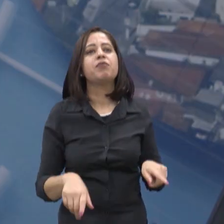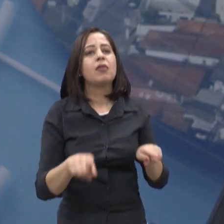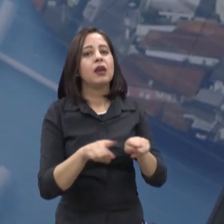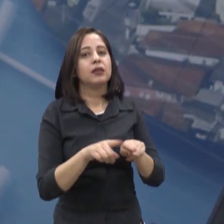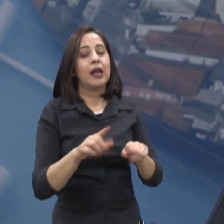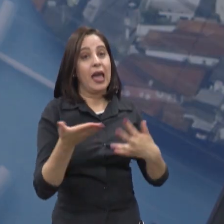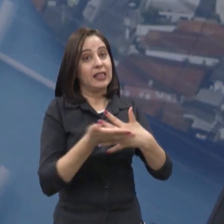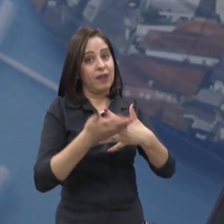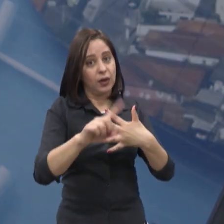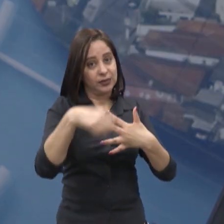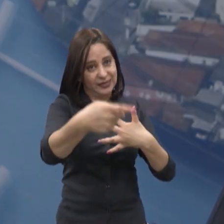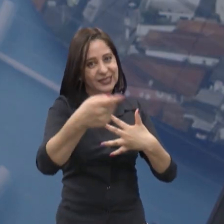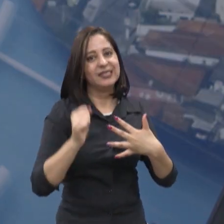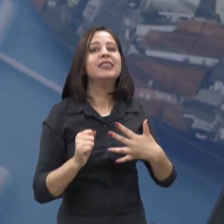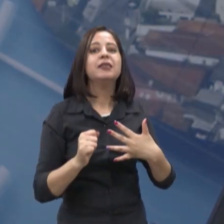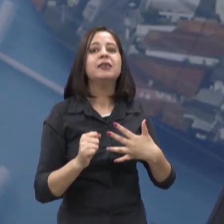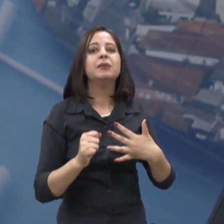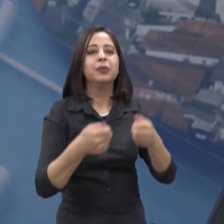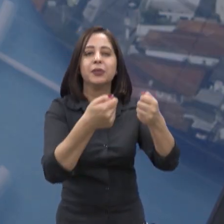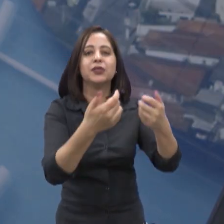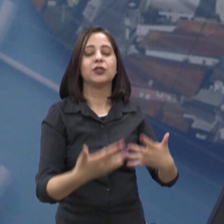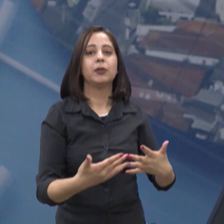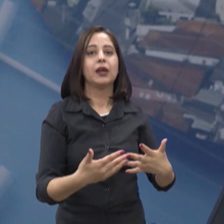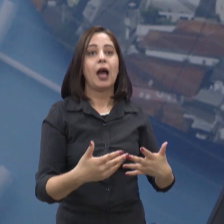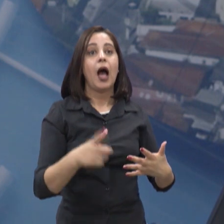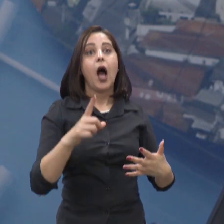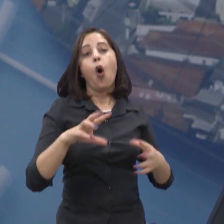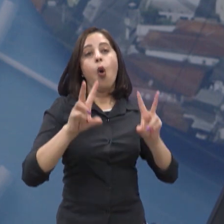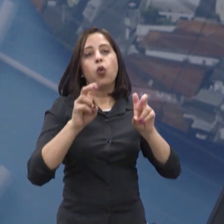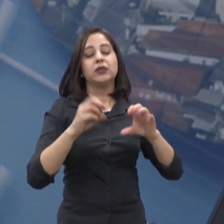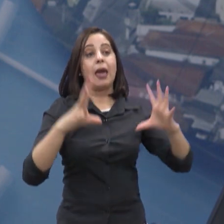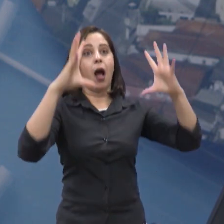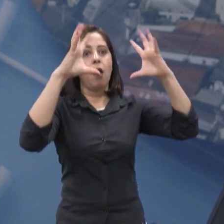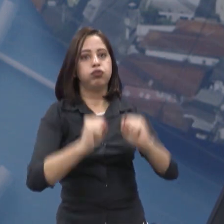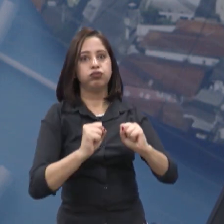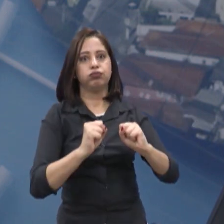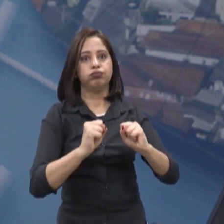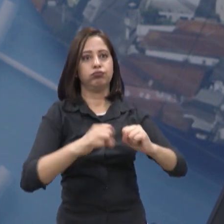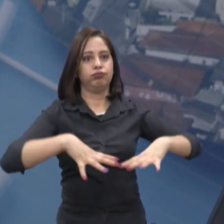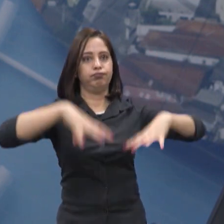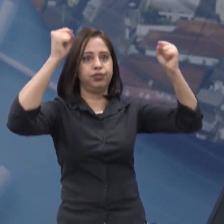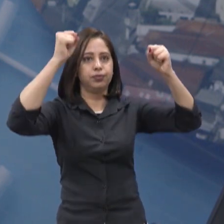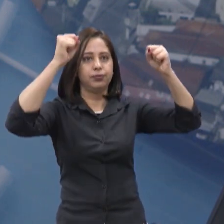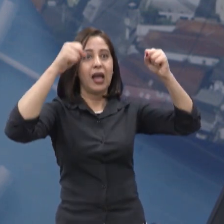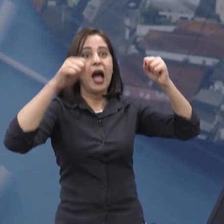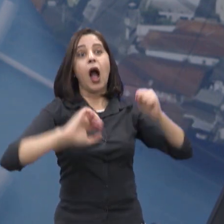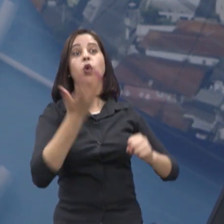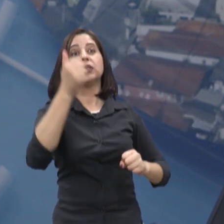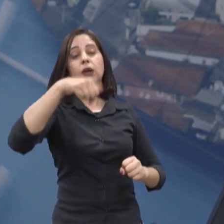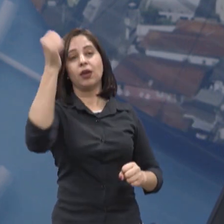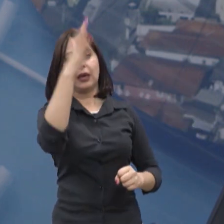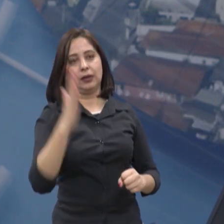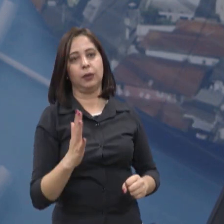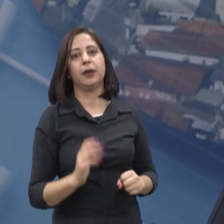falar no próximo bloco, que a gente está com o tempo bem apertado, dos apagões que a gente teve, vira e mexe no país. A gente vai para um rápido intervalo, daqui a